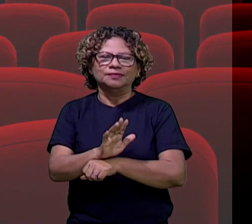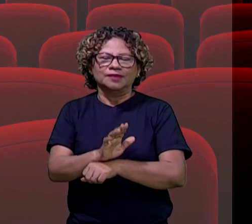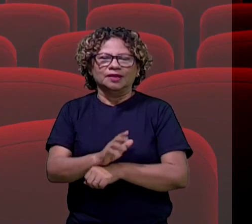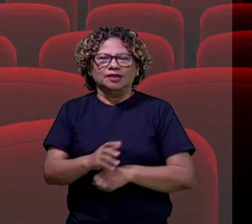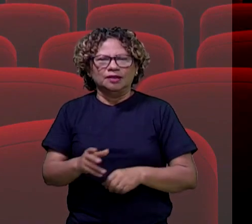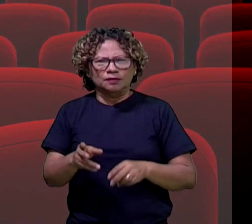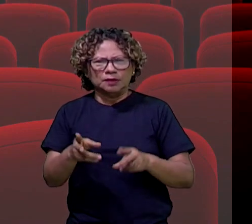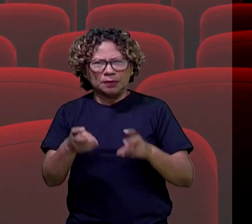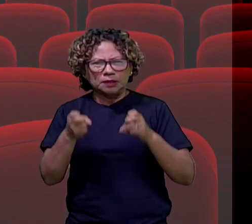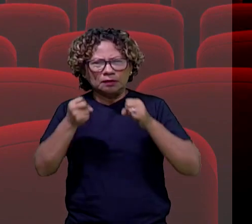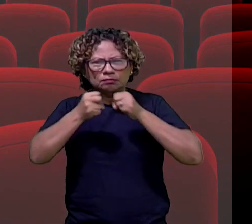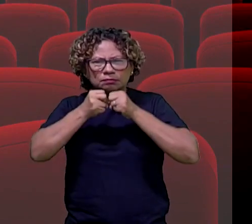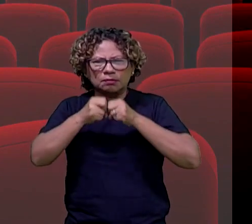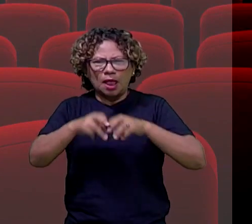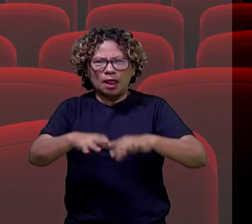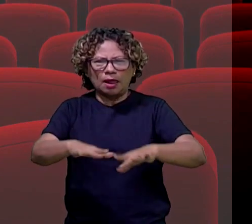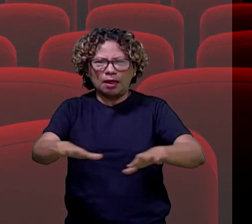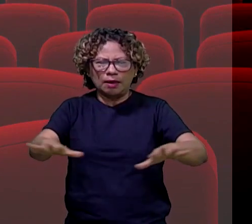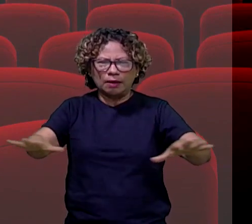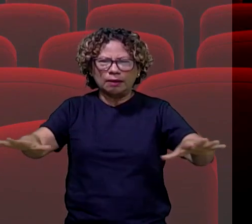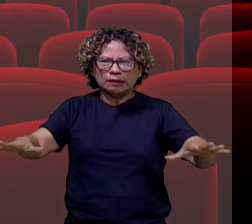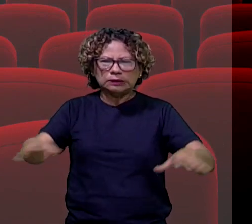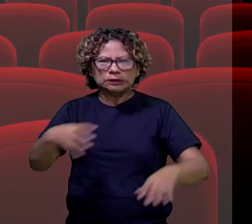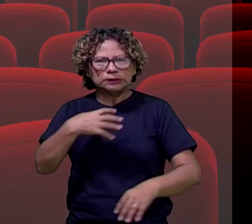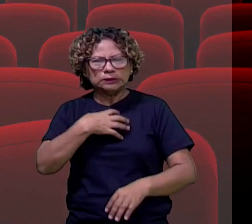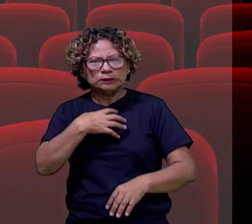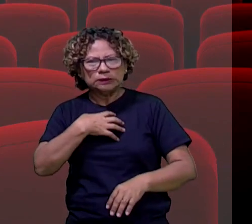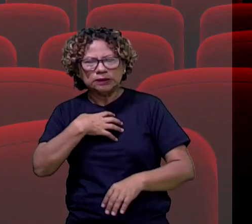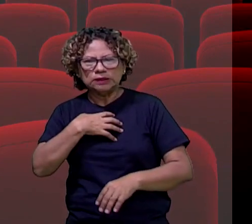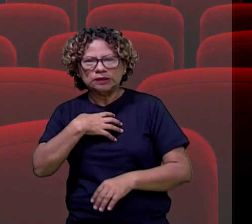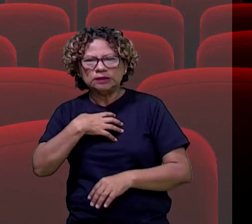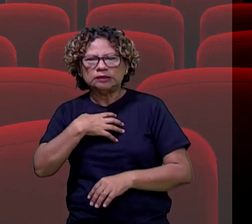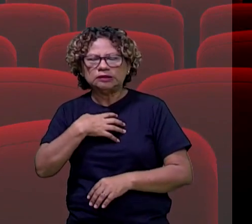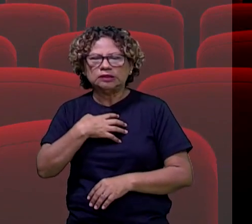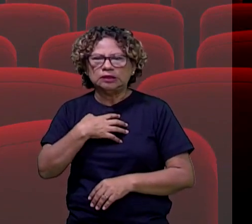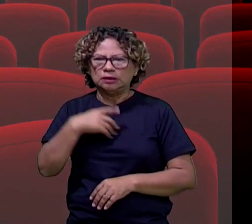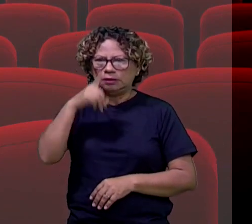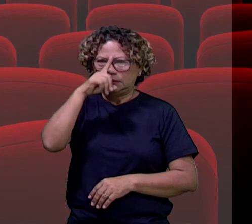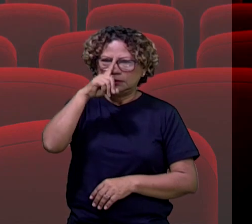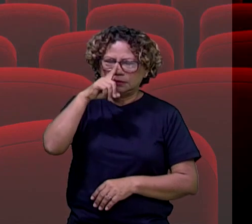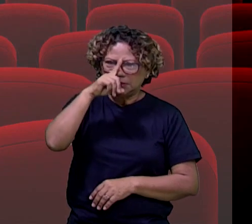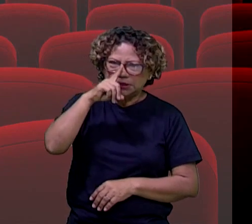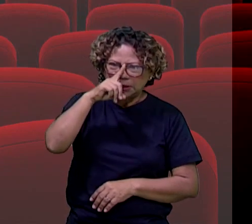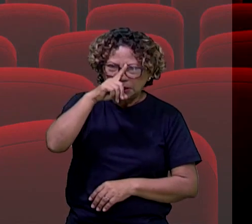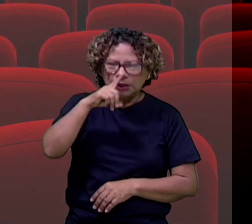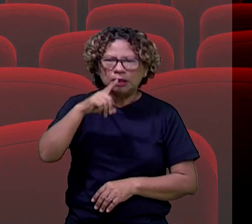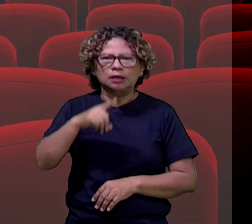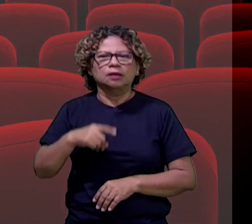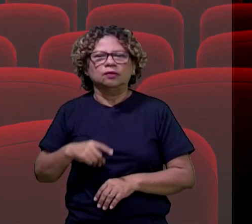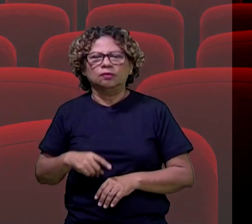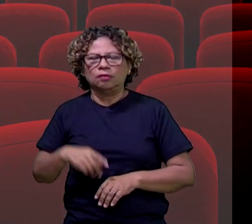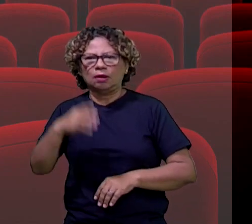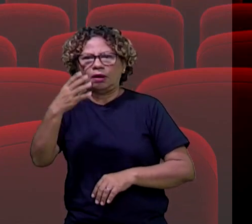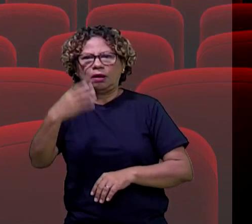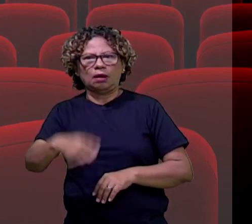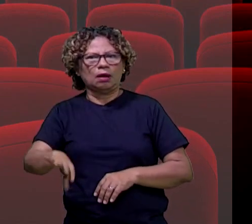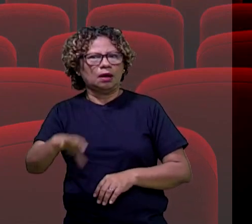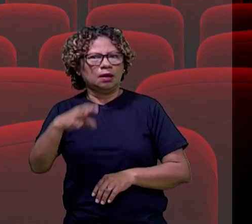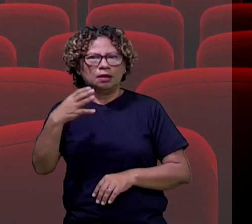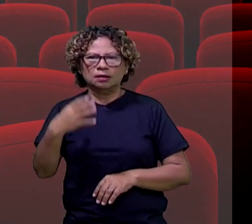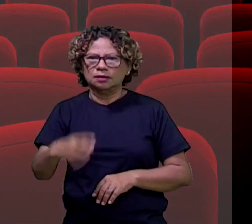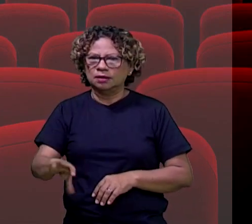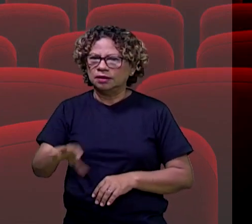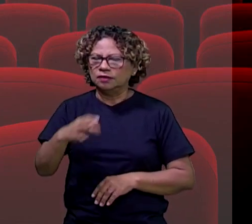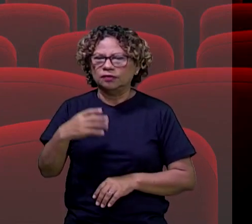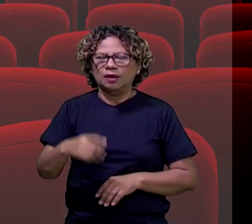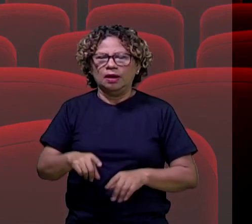ela tem sintomas diferentes e é muito mais grave, quando o paciente está ali manifestando os sintomas, mas alguns